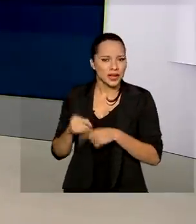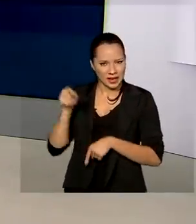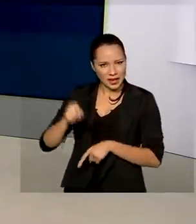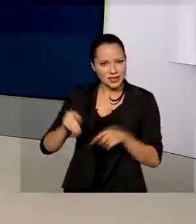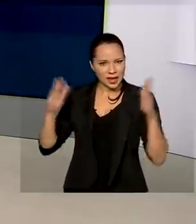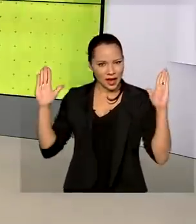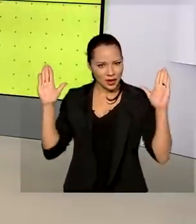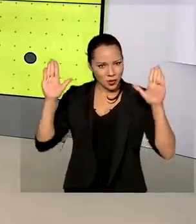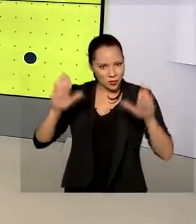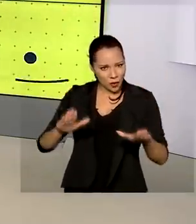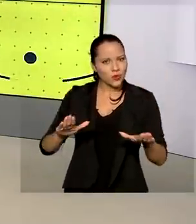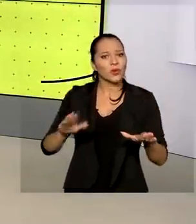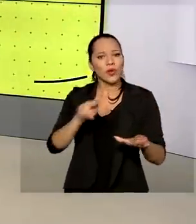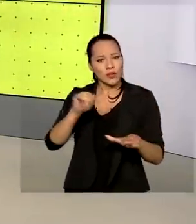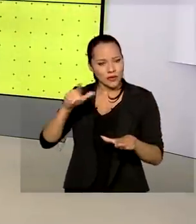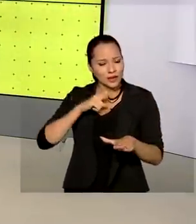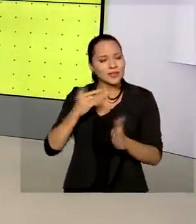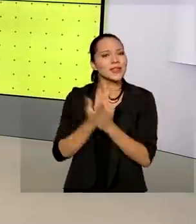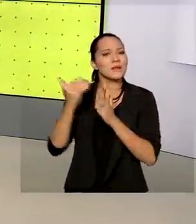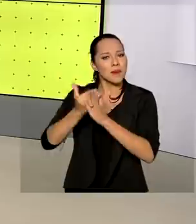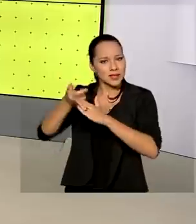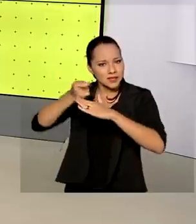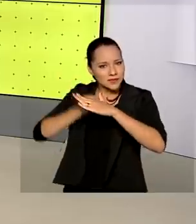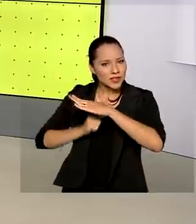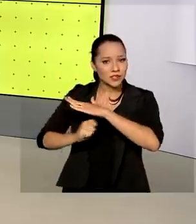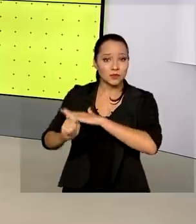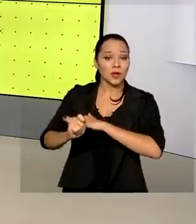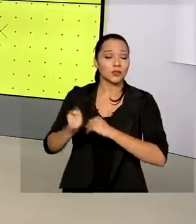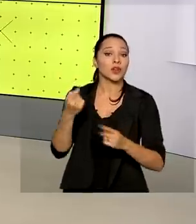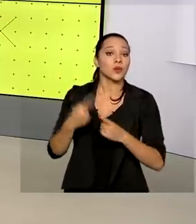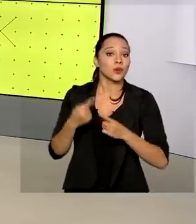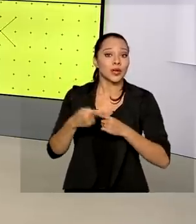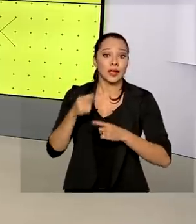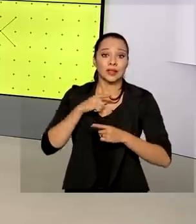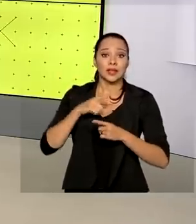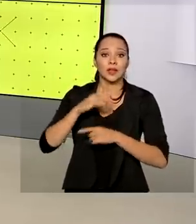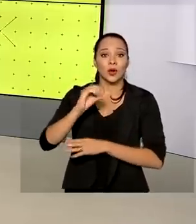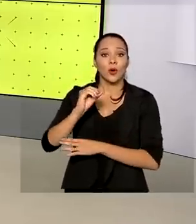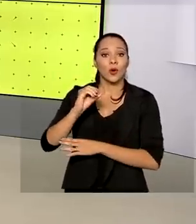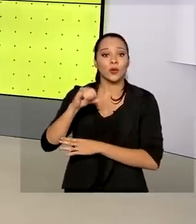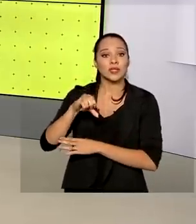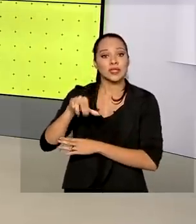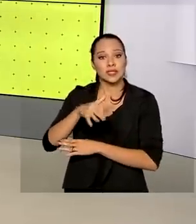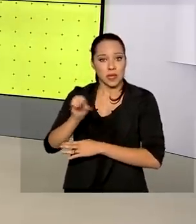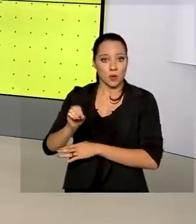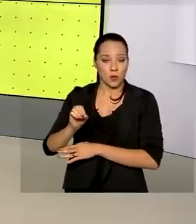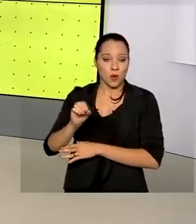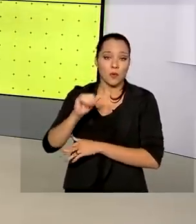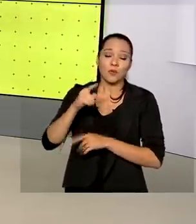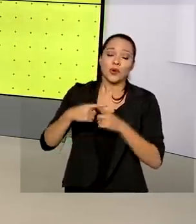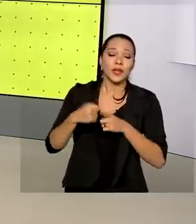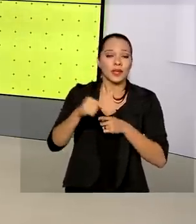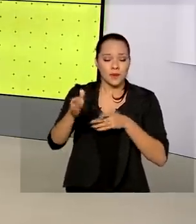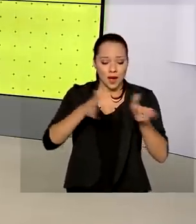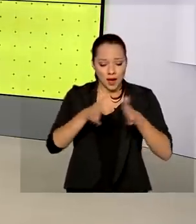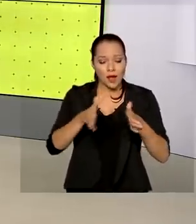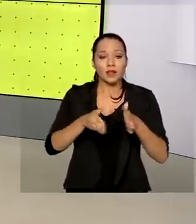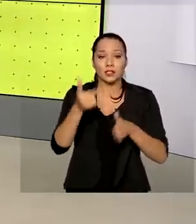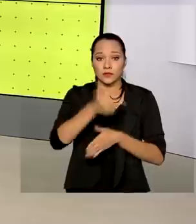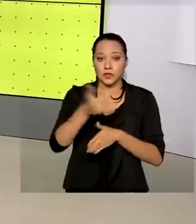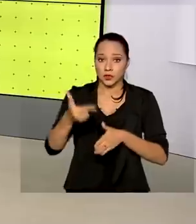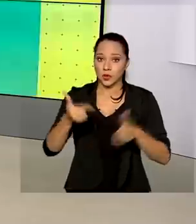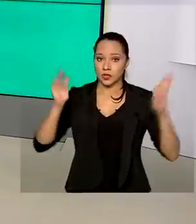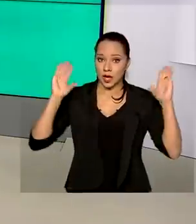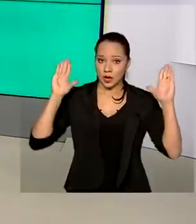aeroporto deve receber ainda mais investimentos por meio de concessão. É que ele faz parte do bloco sul de 22